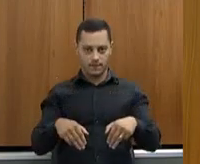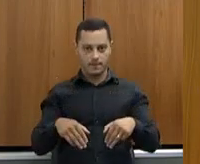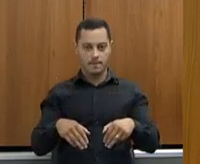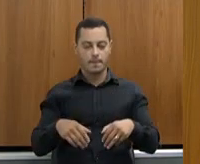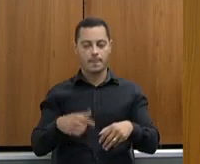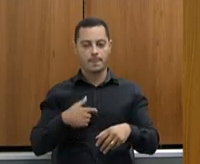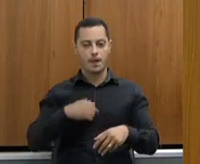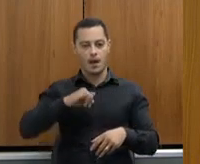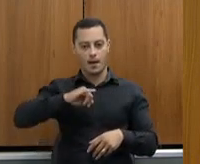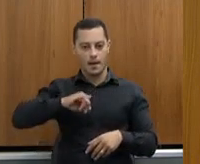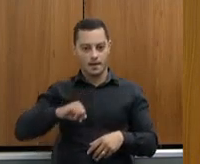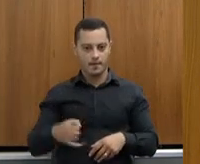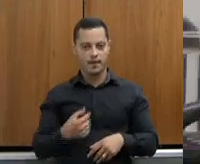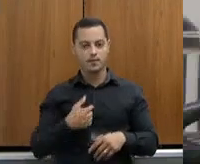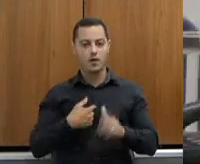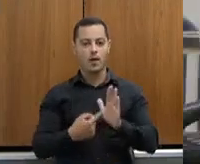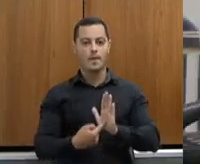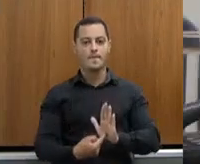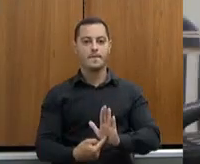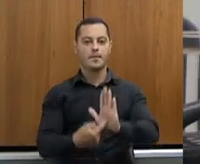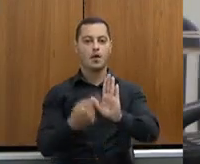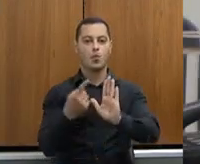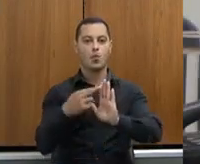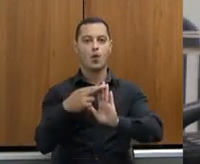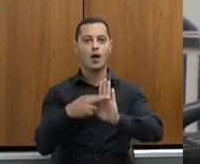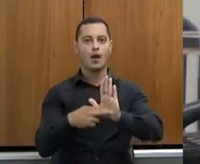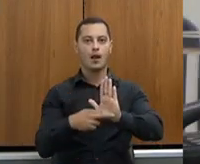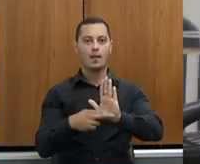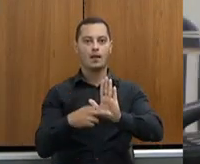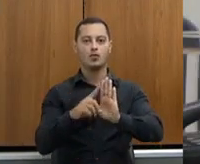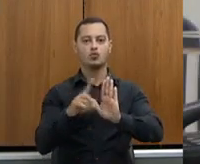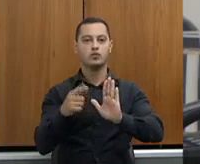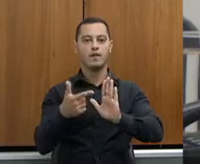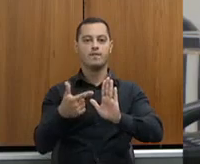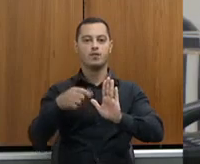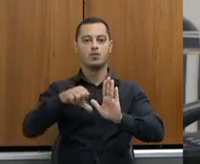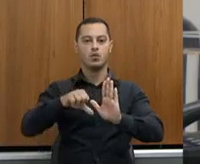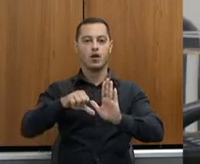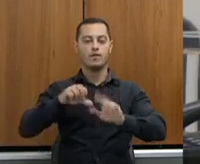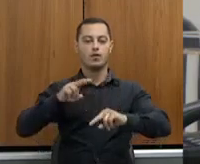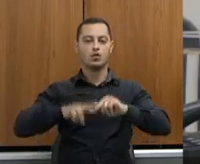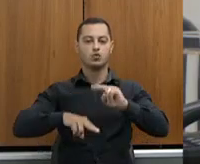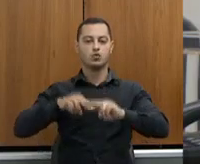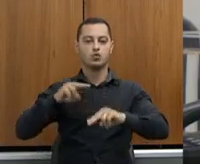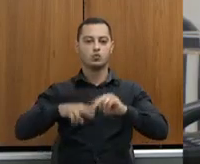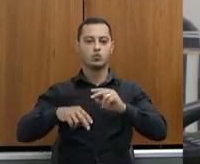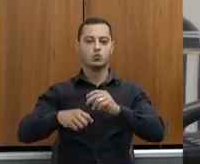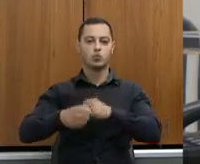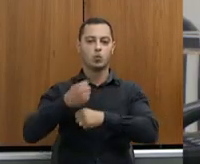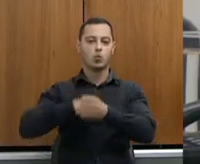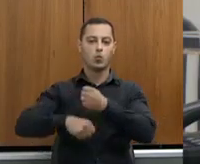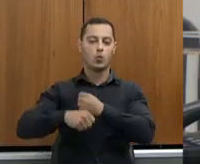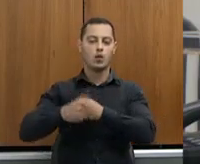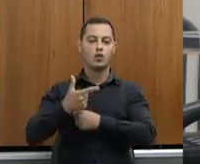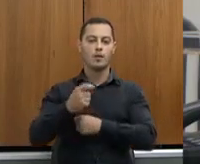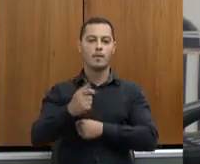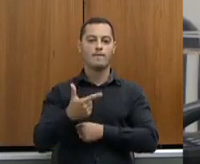um gancho, Tales aqui, eu apresentei um requerimento aqui, dia 29 de junho de 2021,